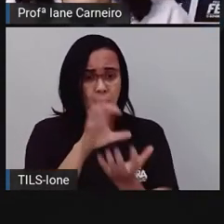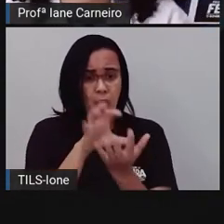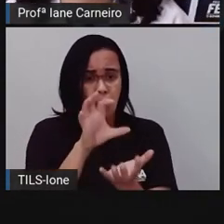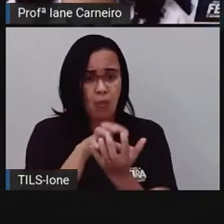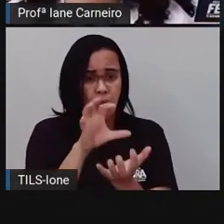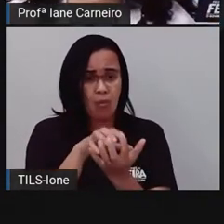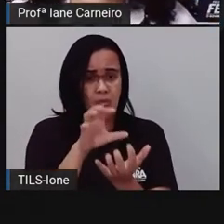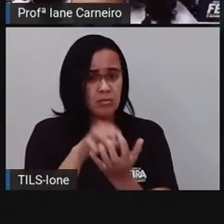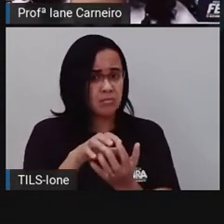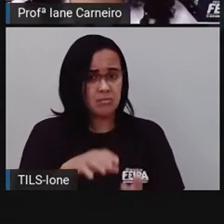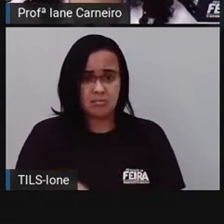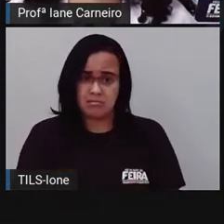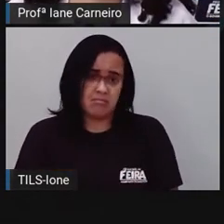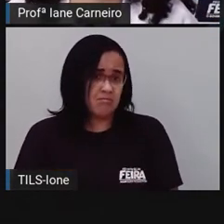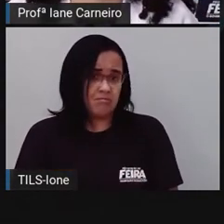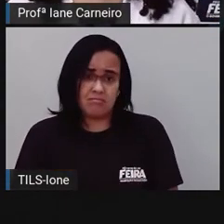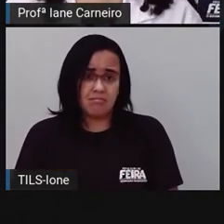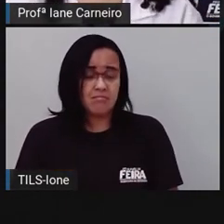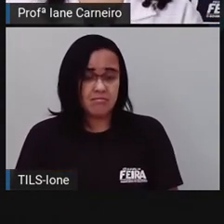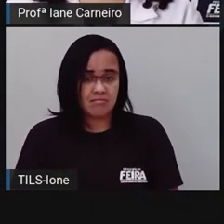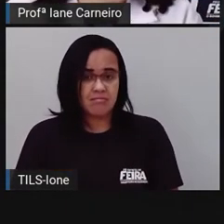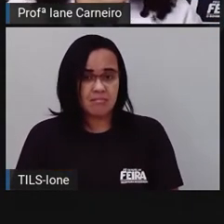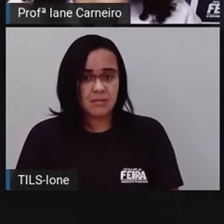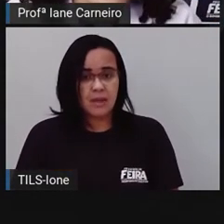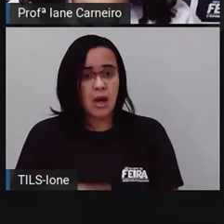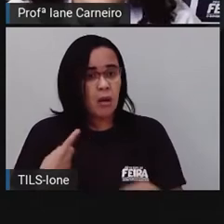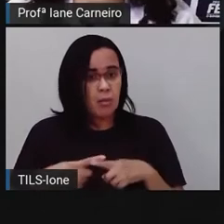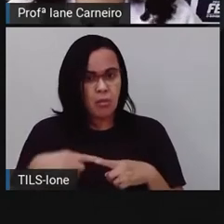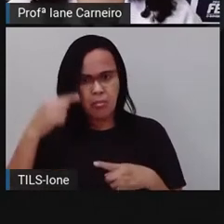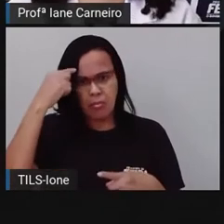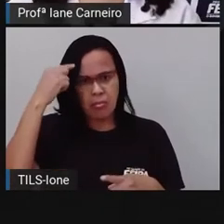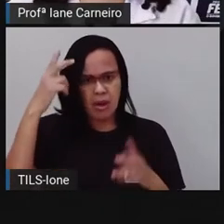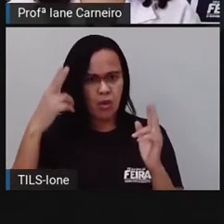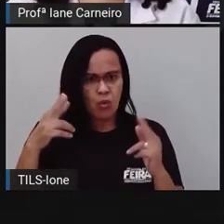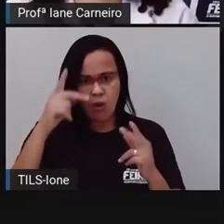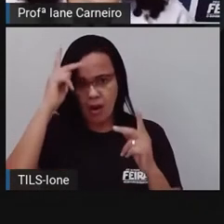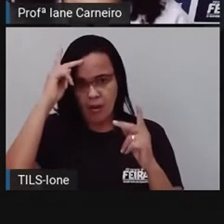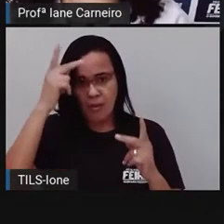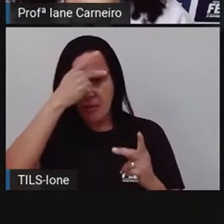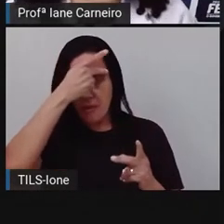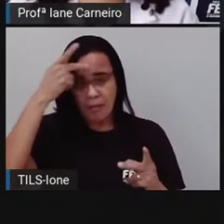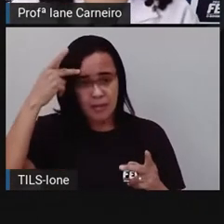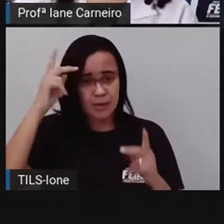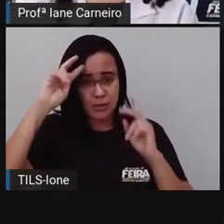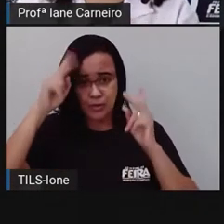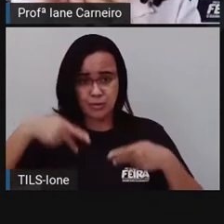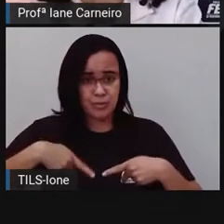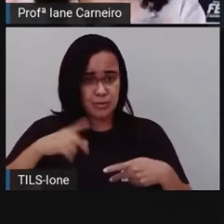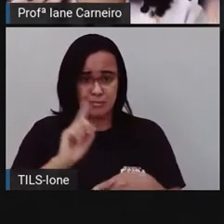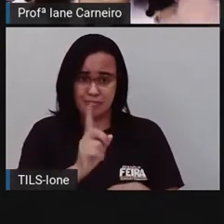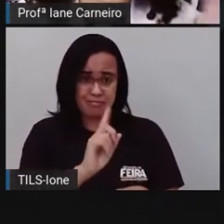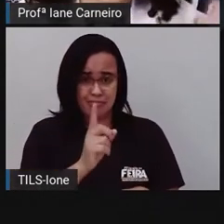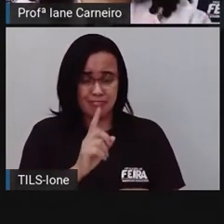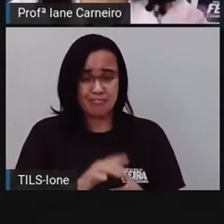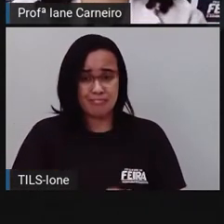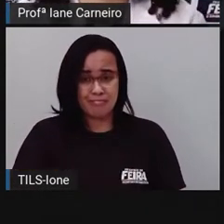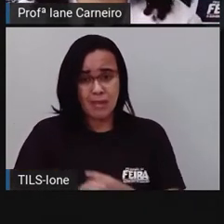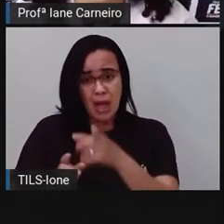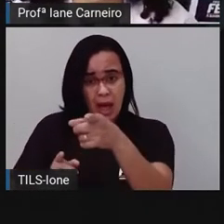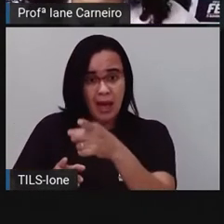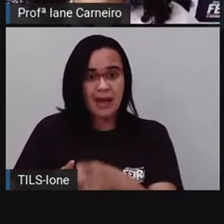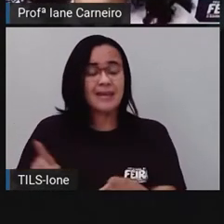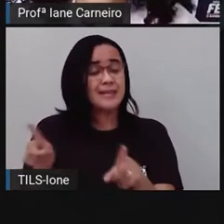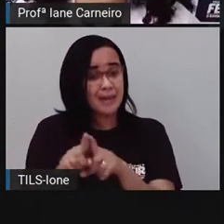como nós, seres humanos, né? A jaguatirica também é encontrada em algumas cidades, às vezes. Eles saem na reportagem aí que foi